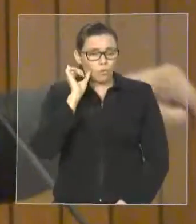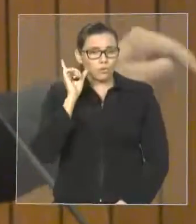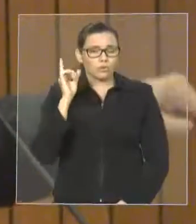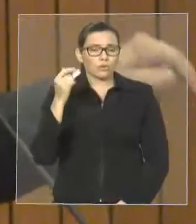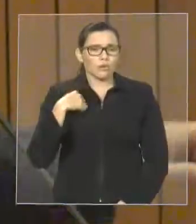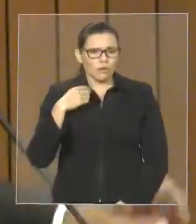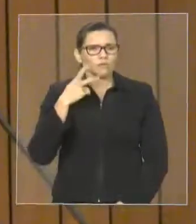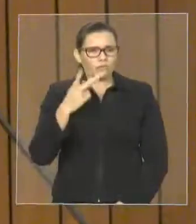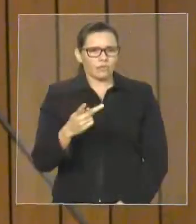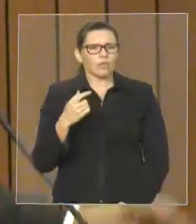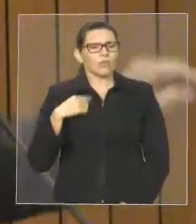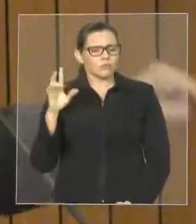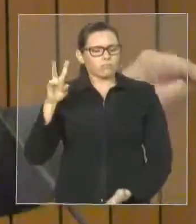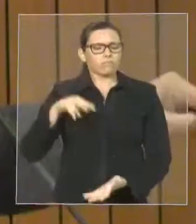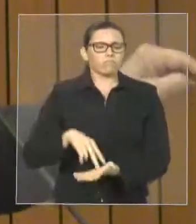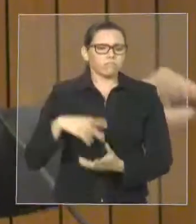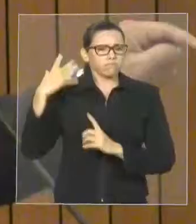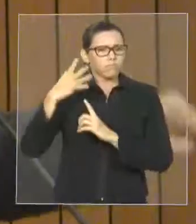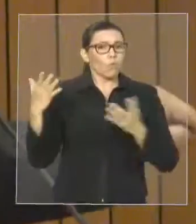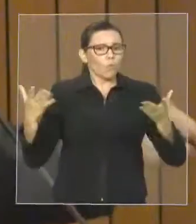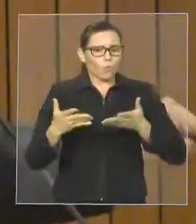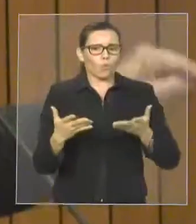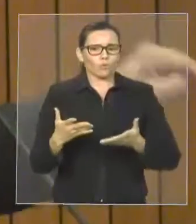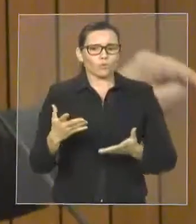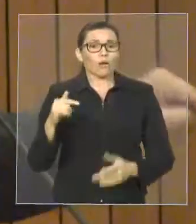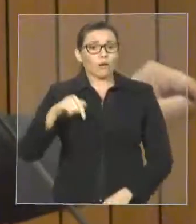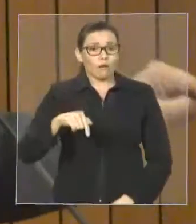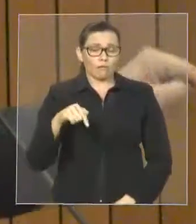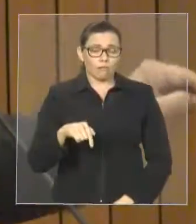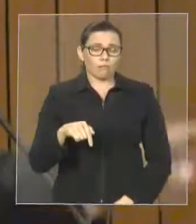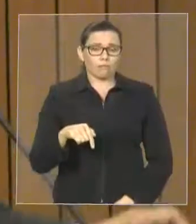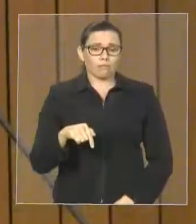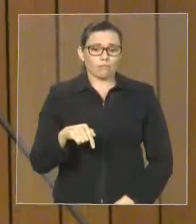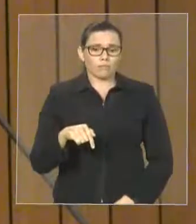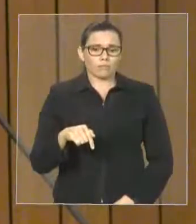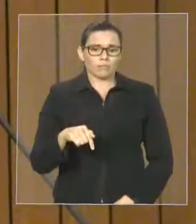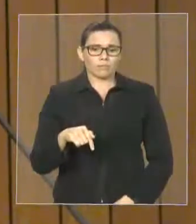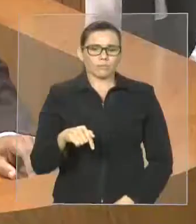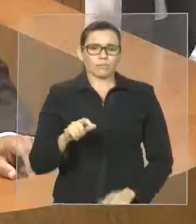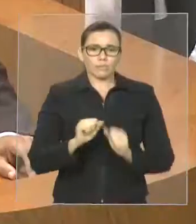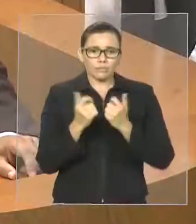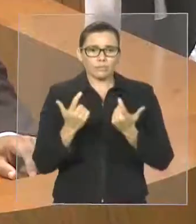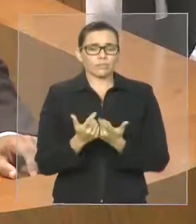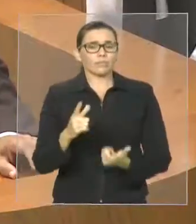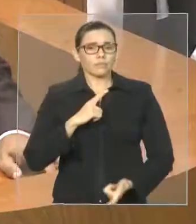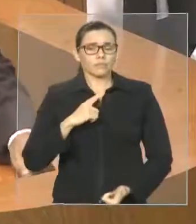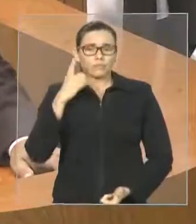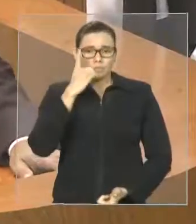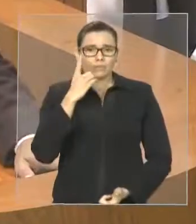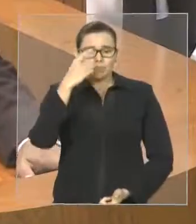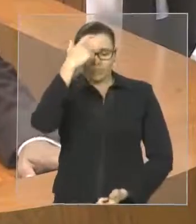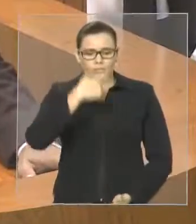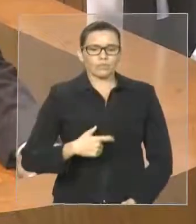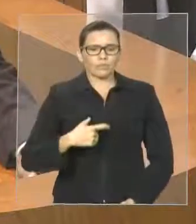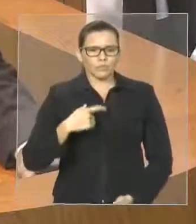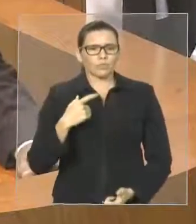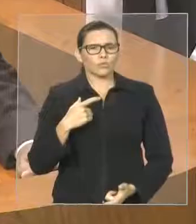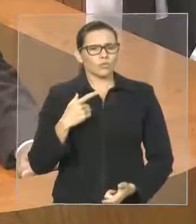que estudou escola pública. Nesta casa tem um deputado que não foge às suas origens. E que, quando vocês,